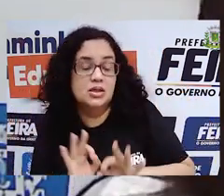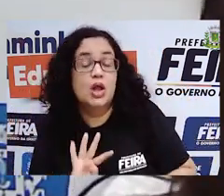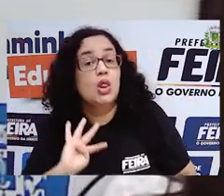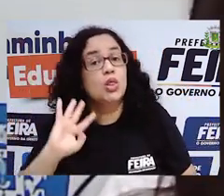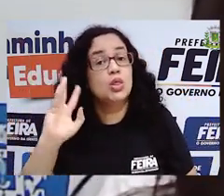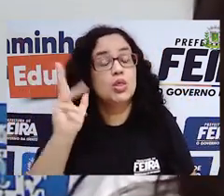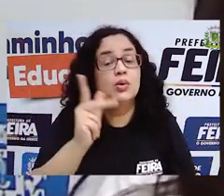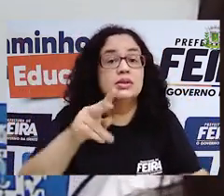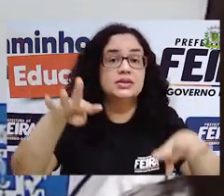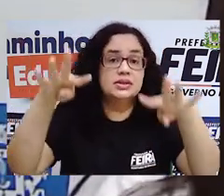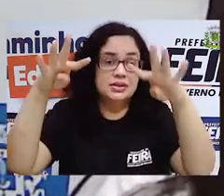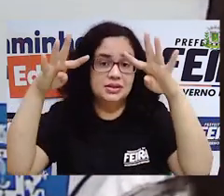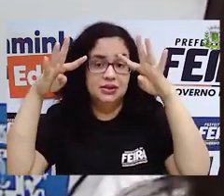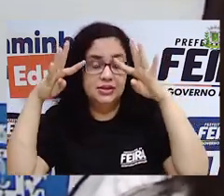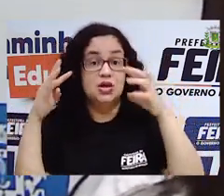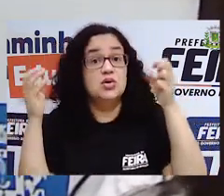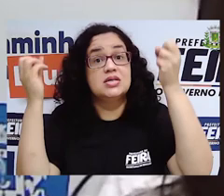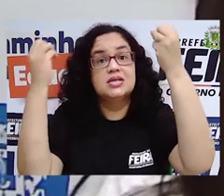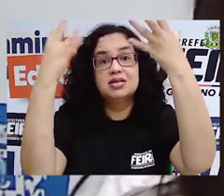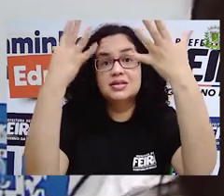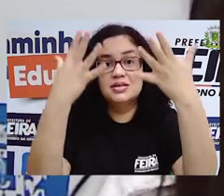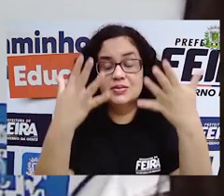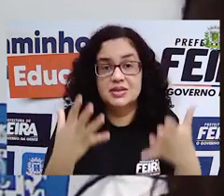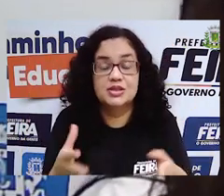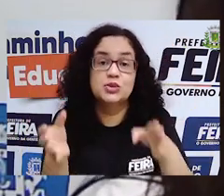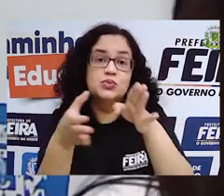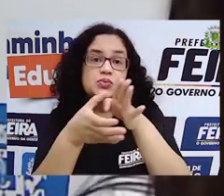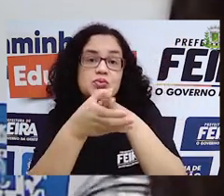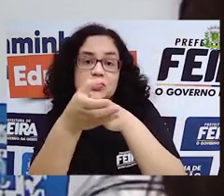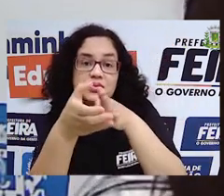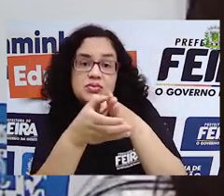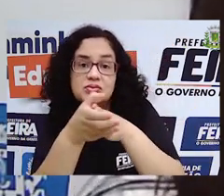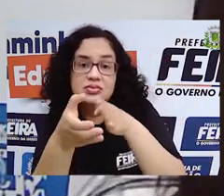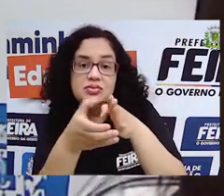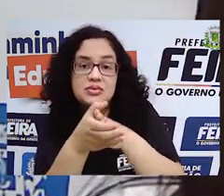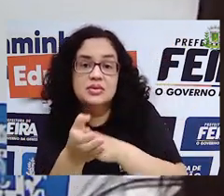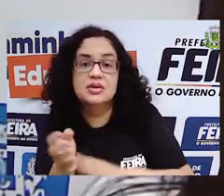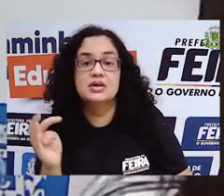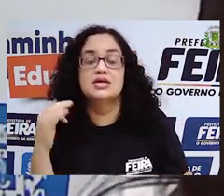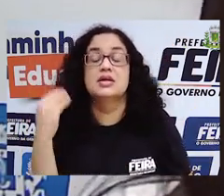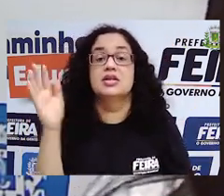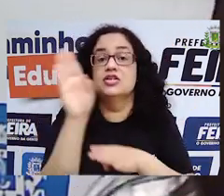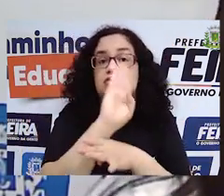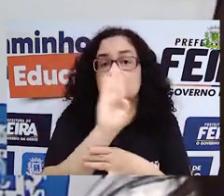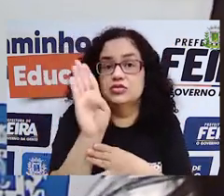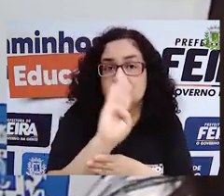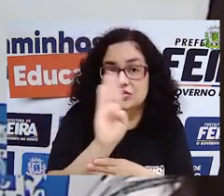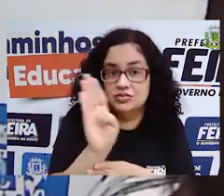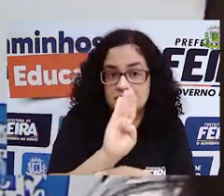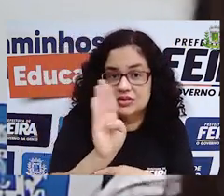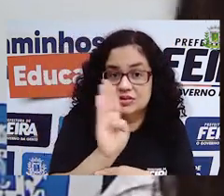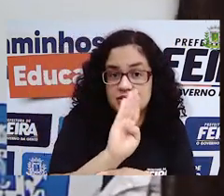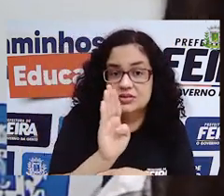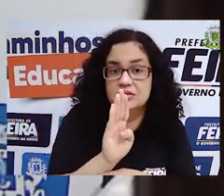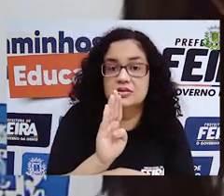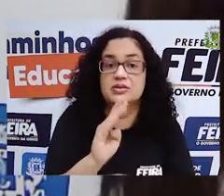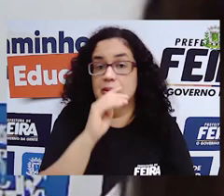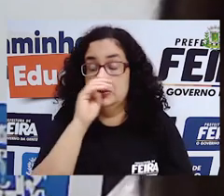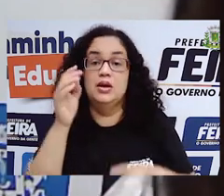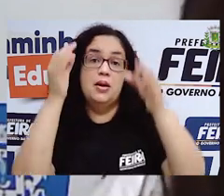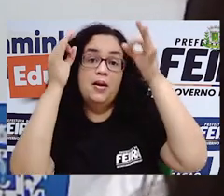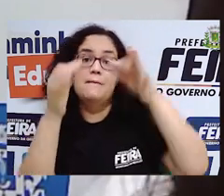atenção para que as explicações e as orientações recebidas nesta videoaula sirvam aí, ó, de forma